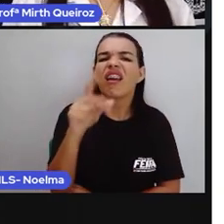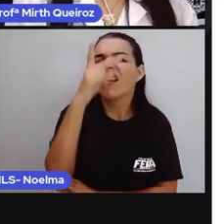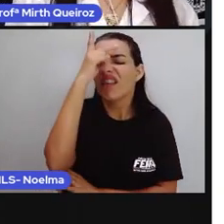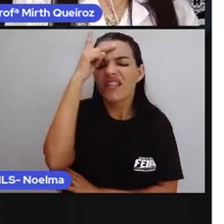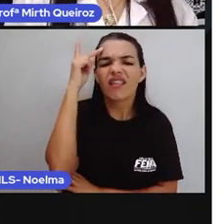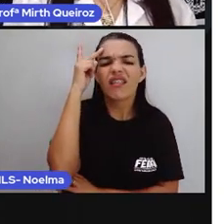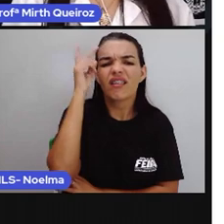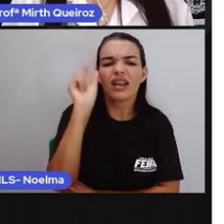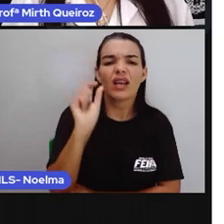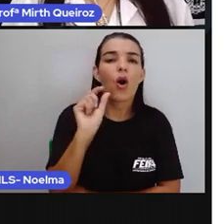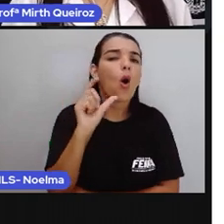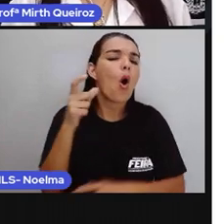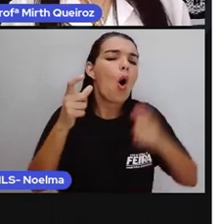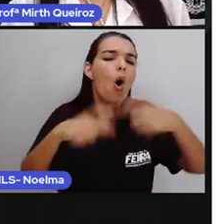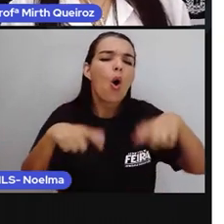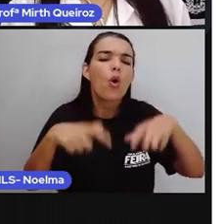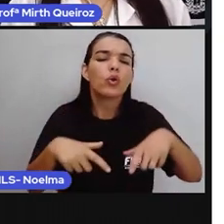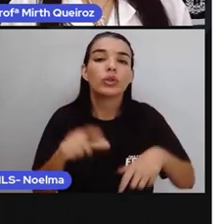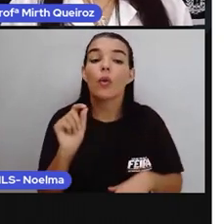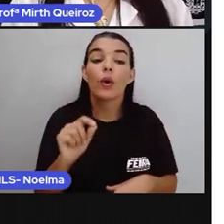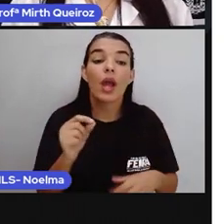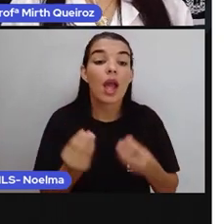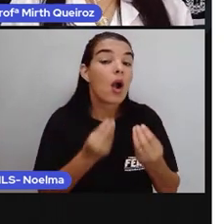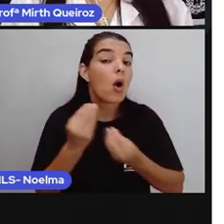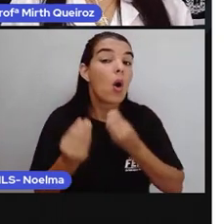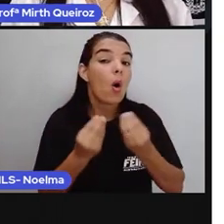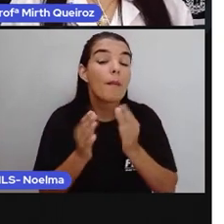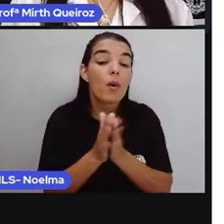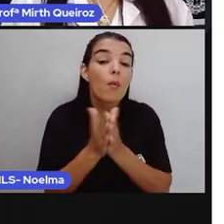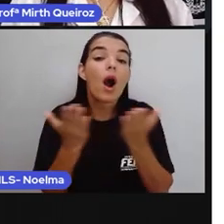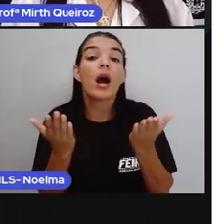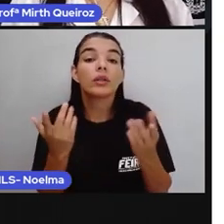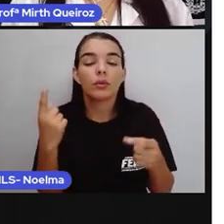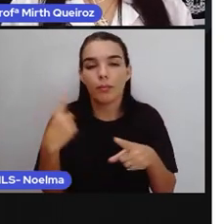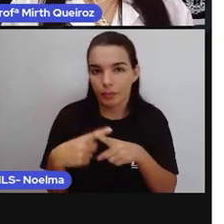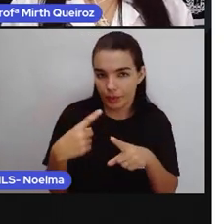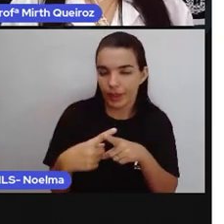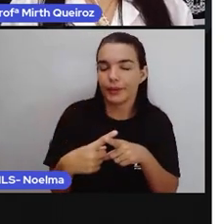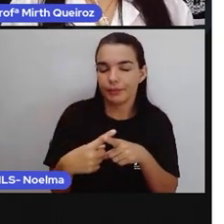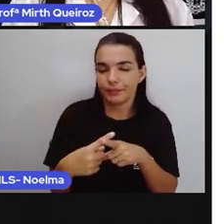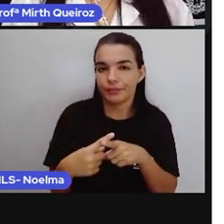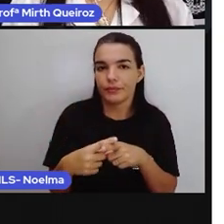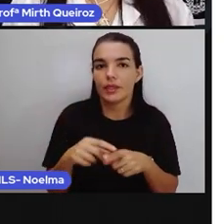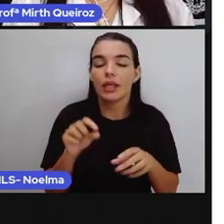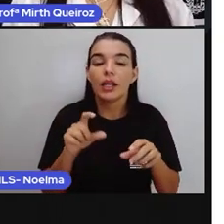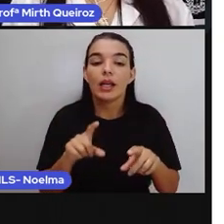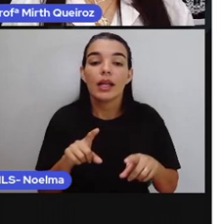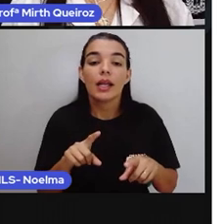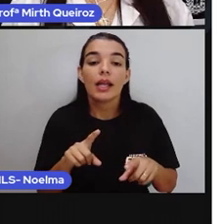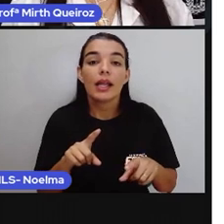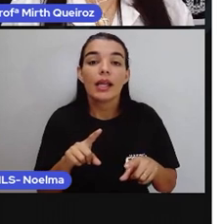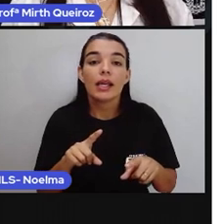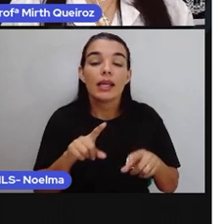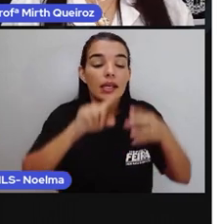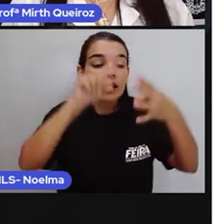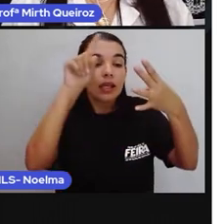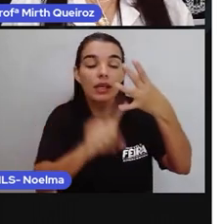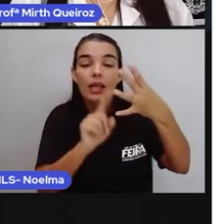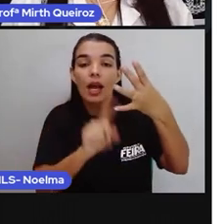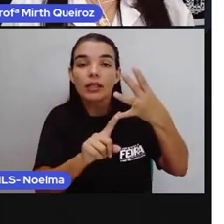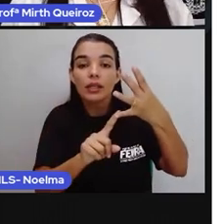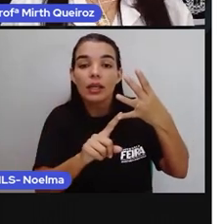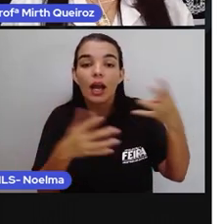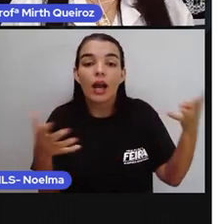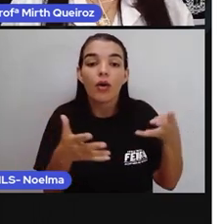encontra quem, onde, o quê, como, por quê, quando. E o corpo da notícia, que